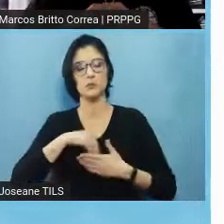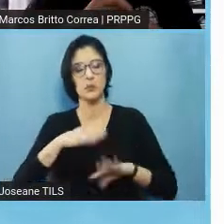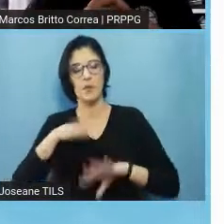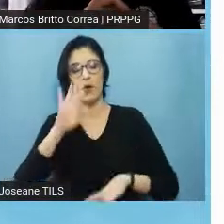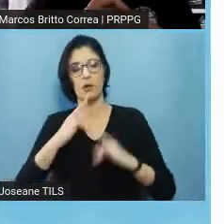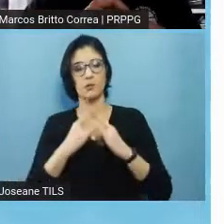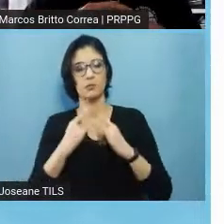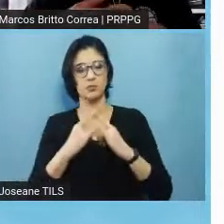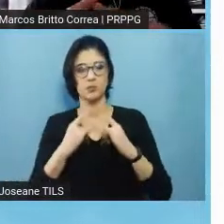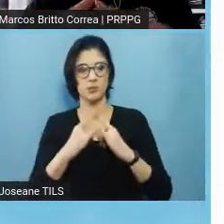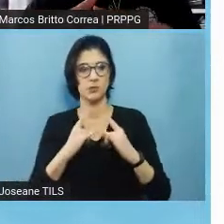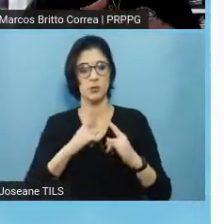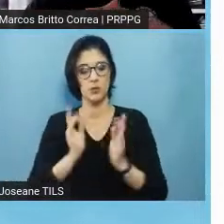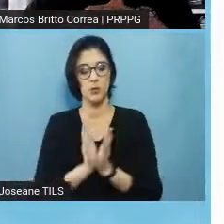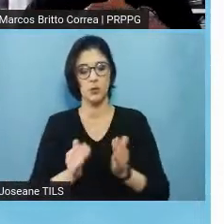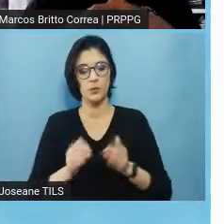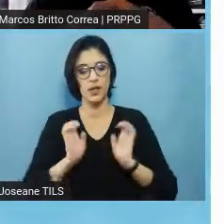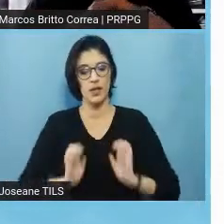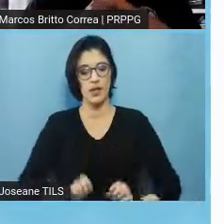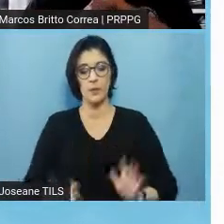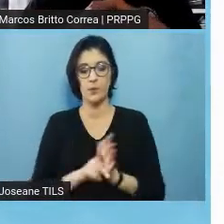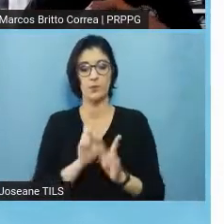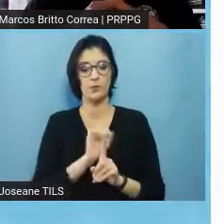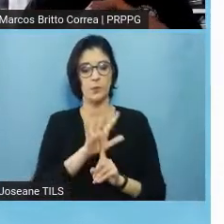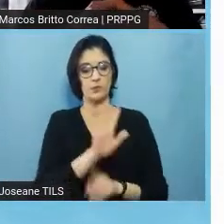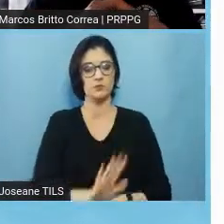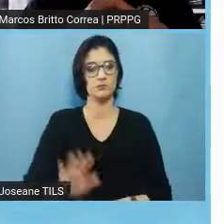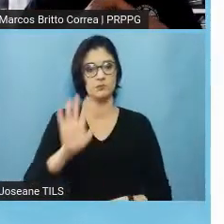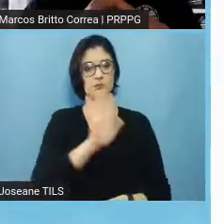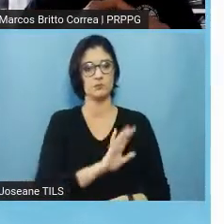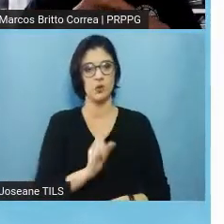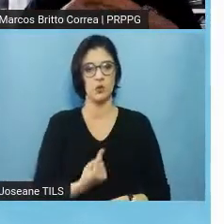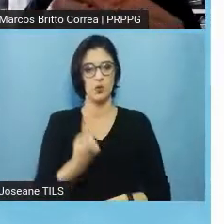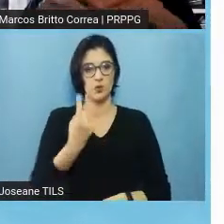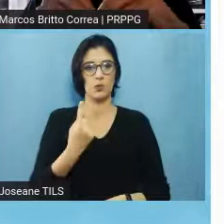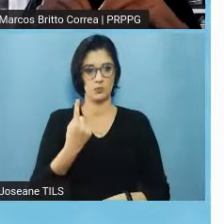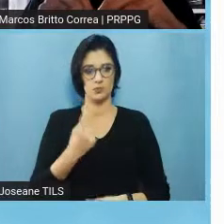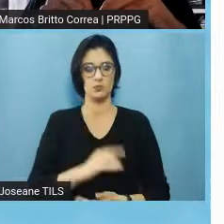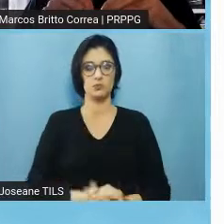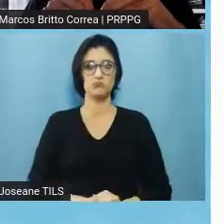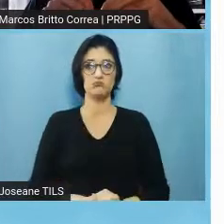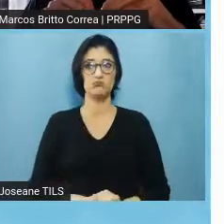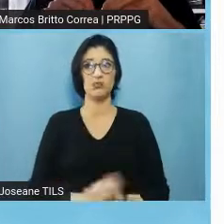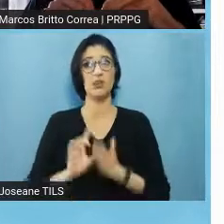institucionalizada, digamos assim, para um comitê central, e depois,